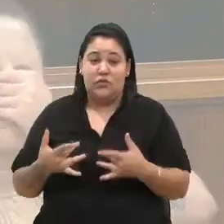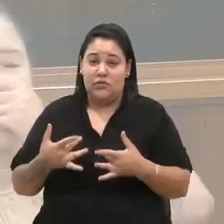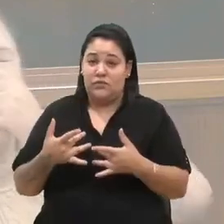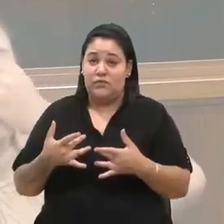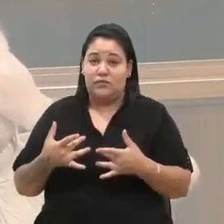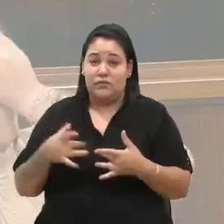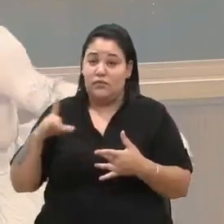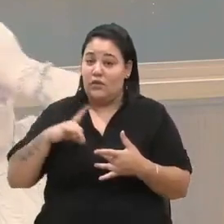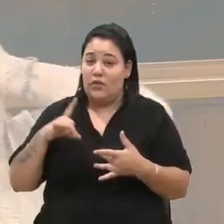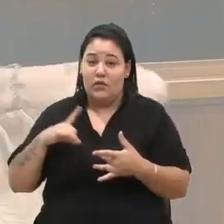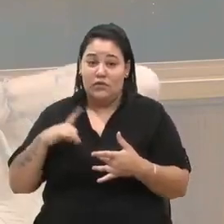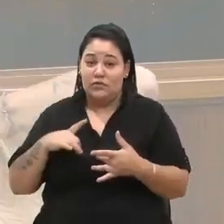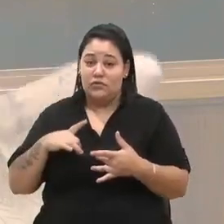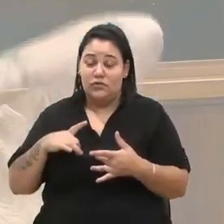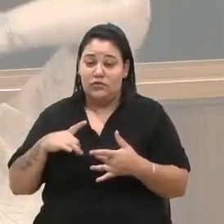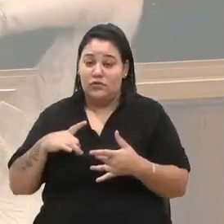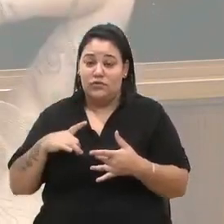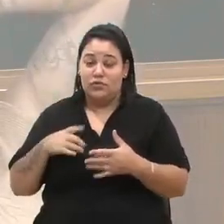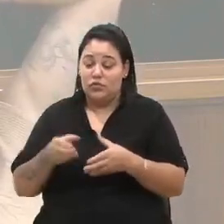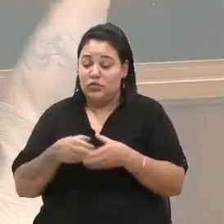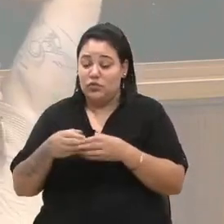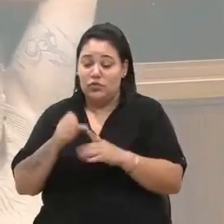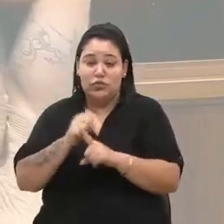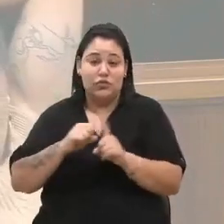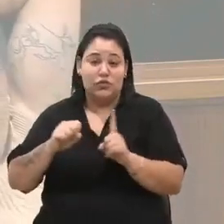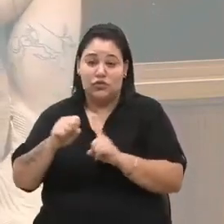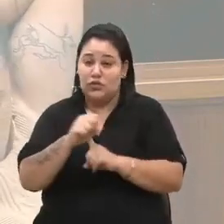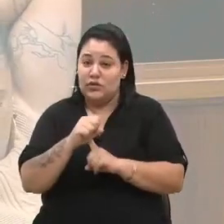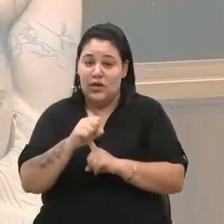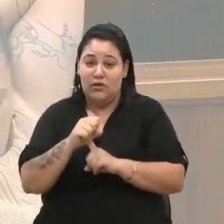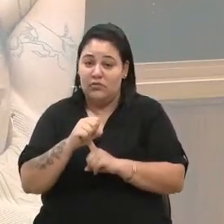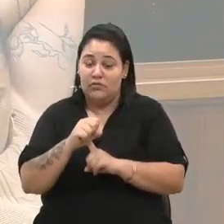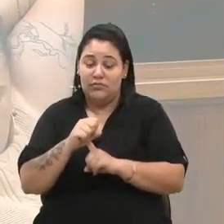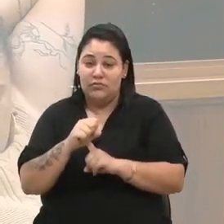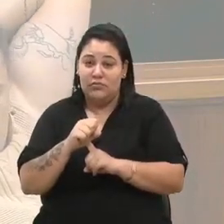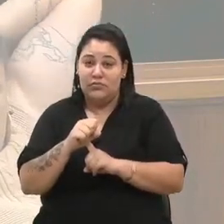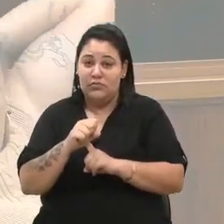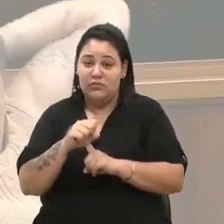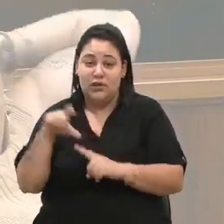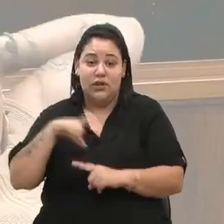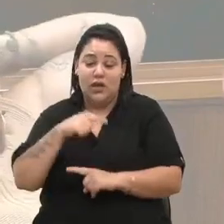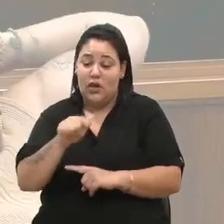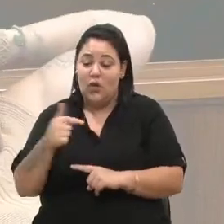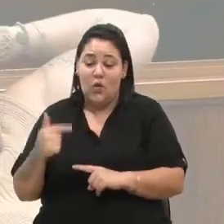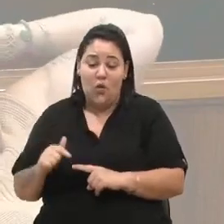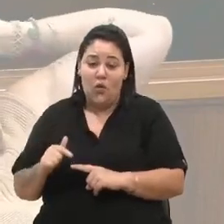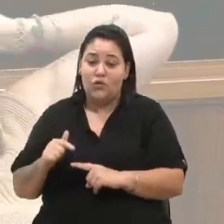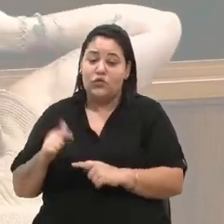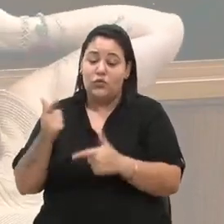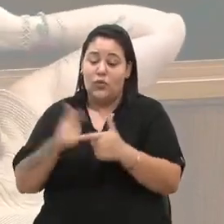classe social mais abastada. Outros problemas também, de maus tratos, de outras...